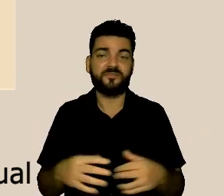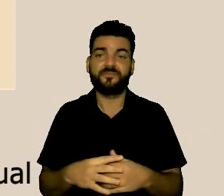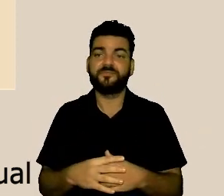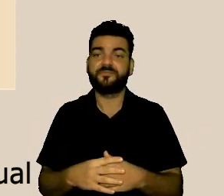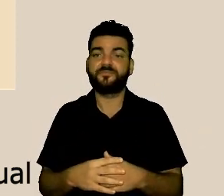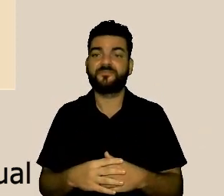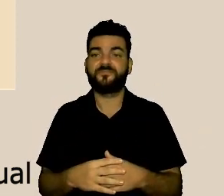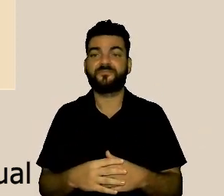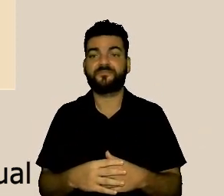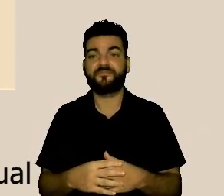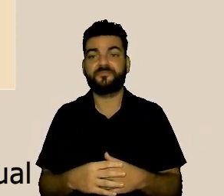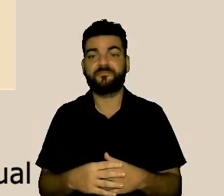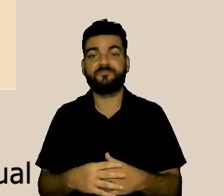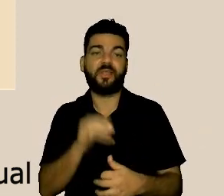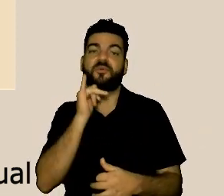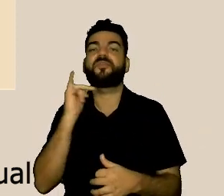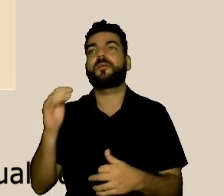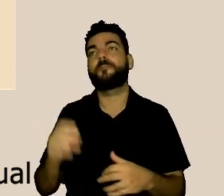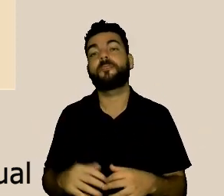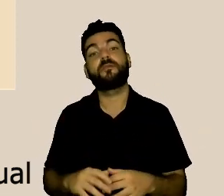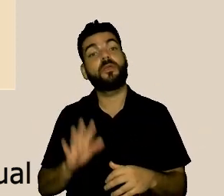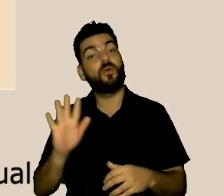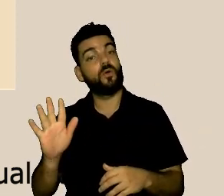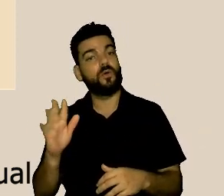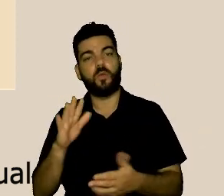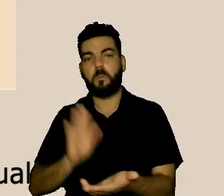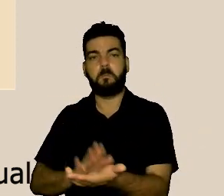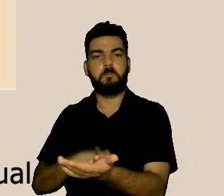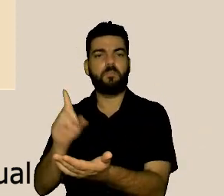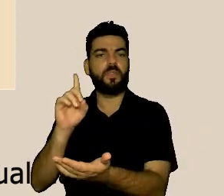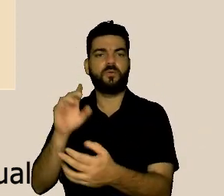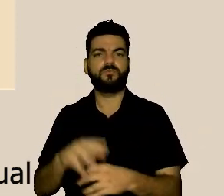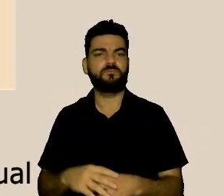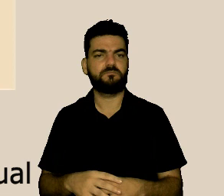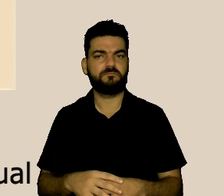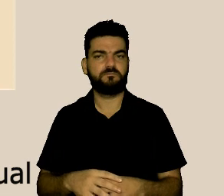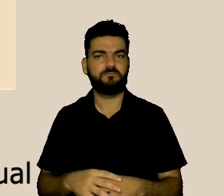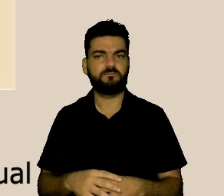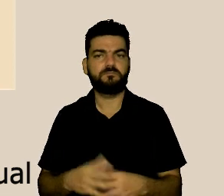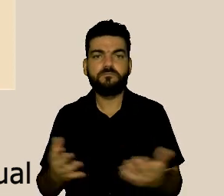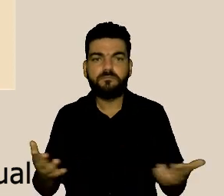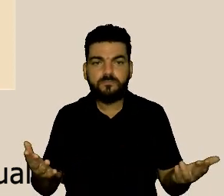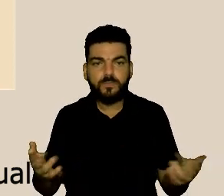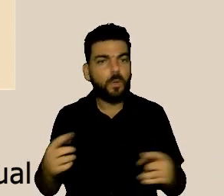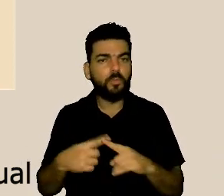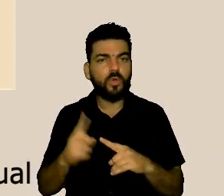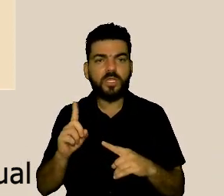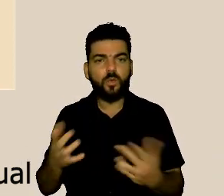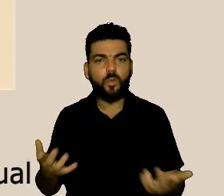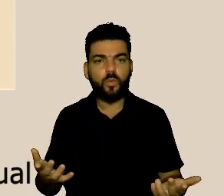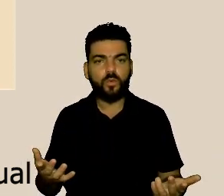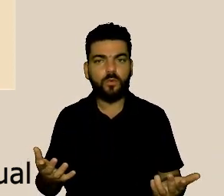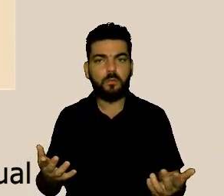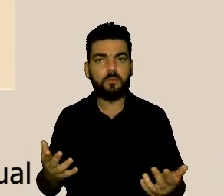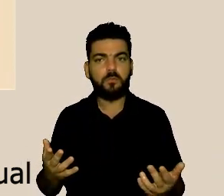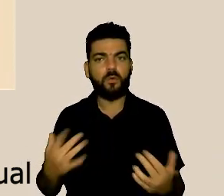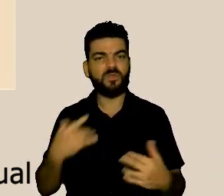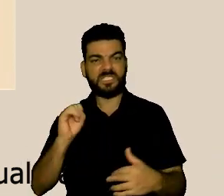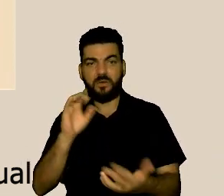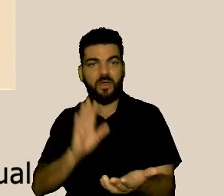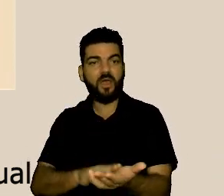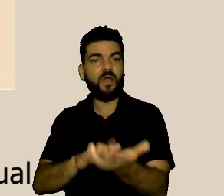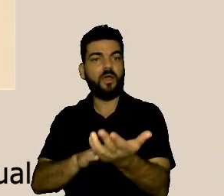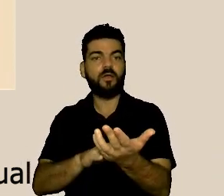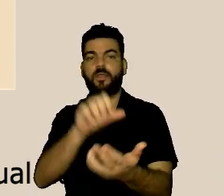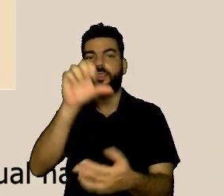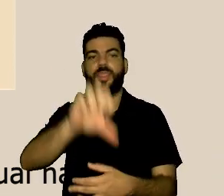quando a gente diz olha eu não elogio funcionário e porque você não elogia não elogia porque você elogiou acabou